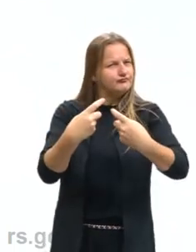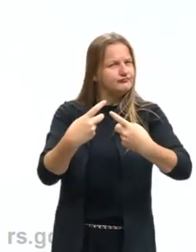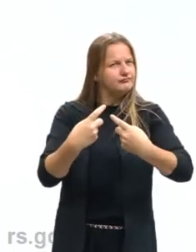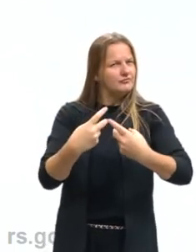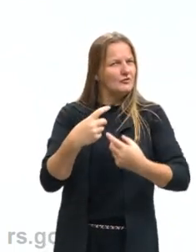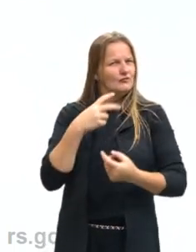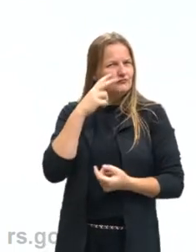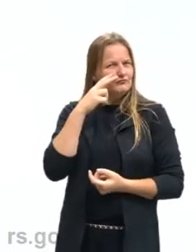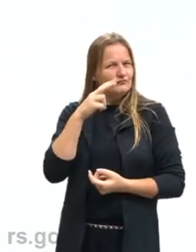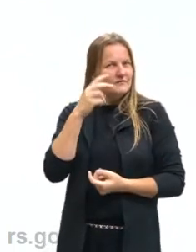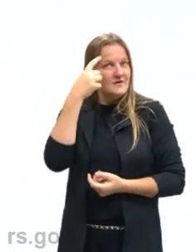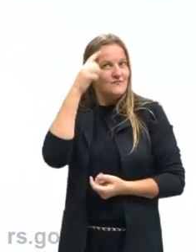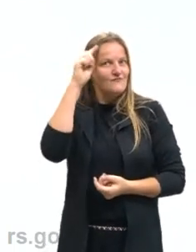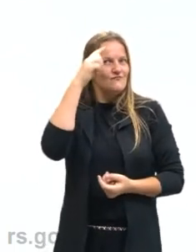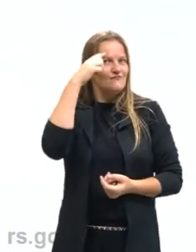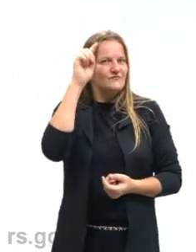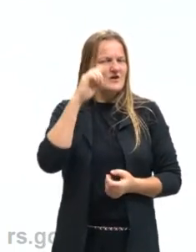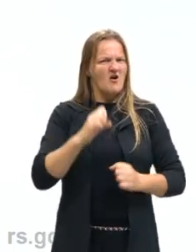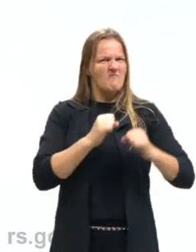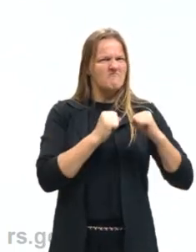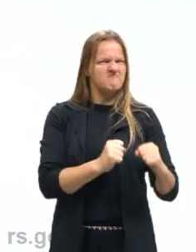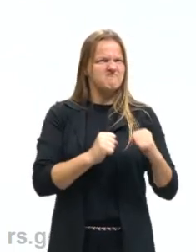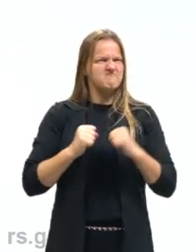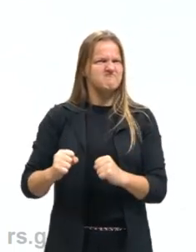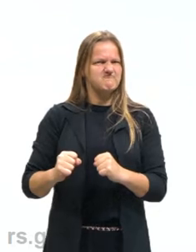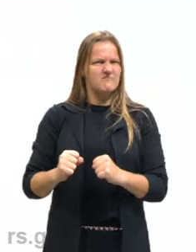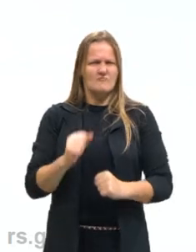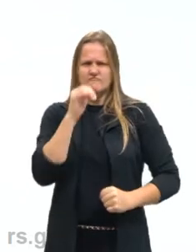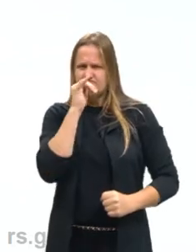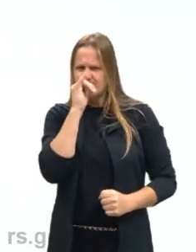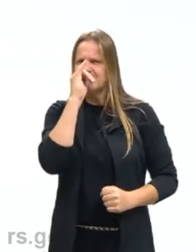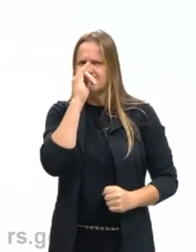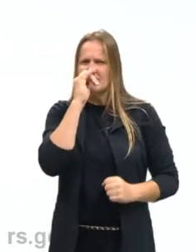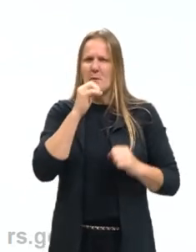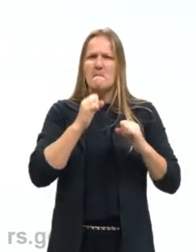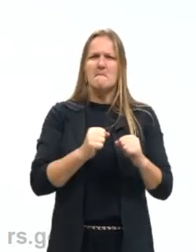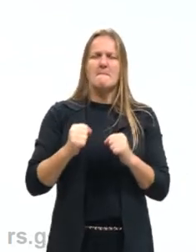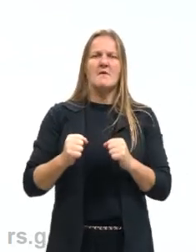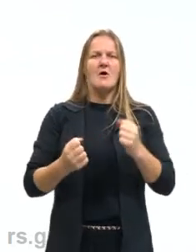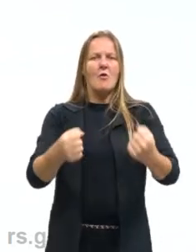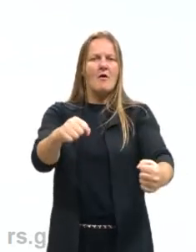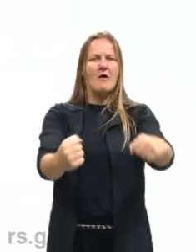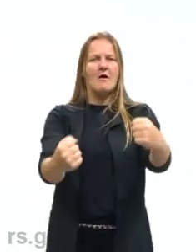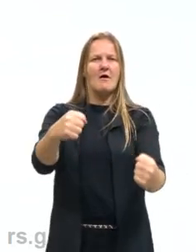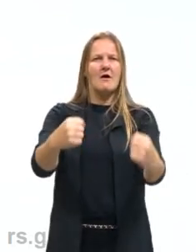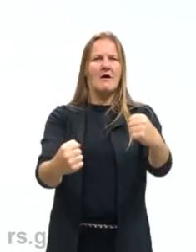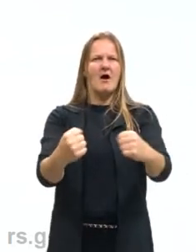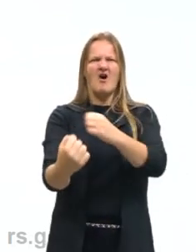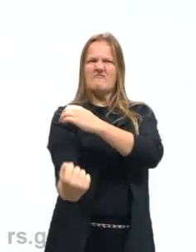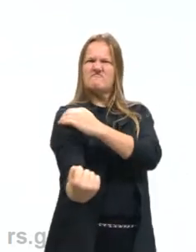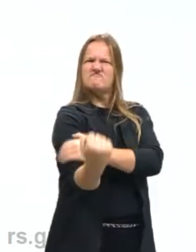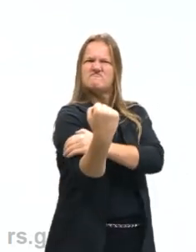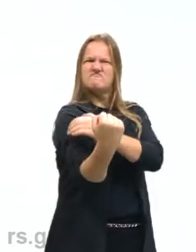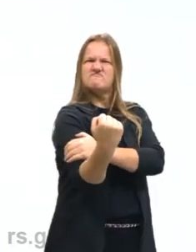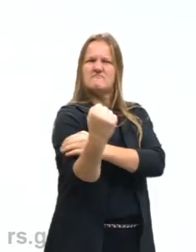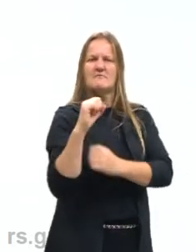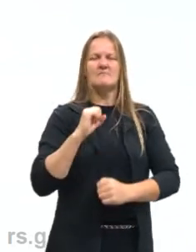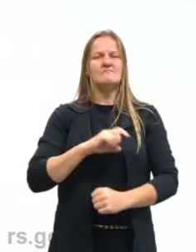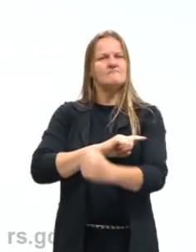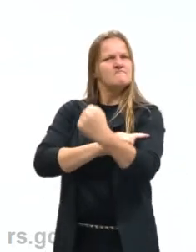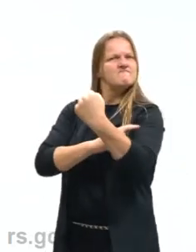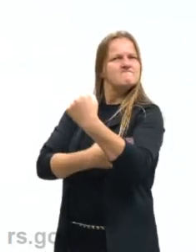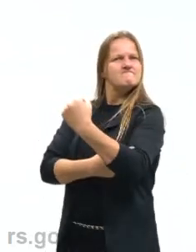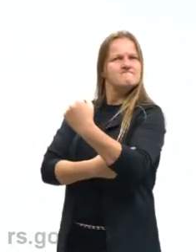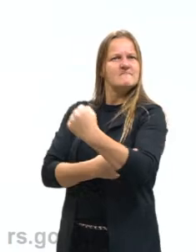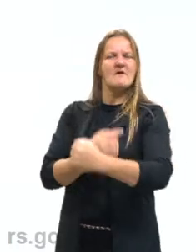com a ideia de potente, de um veículo potente, de um veículo que tem condições de